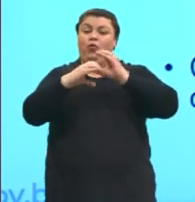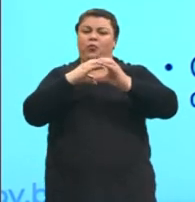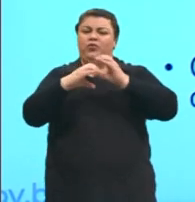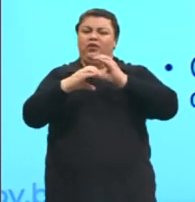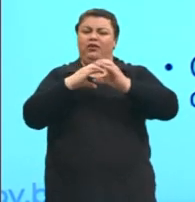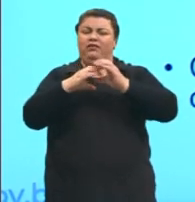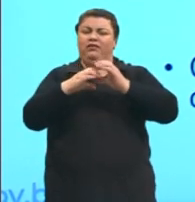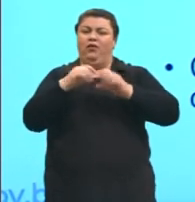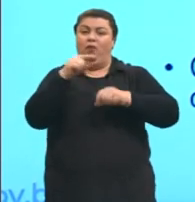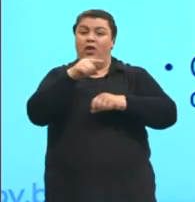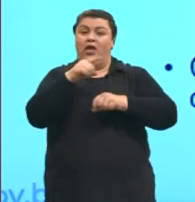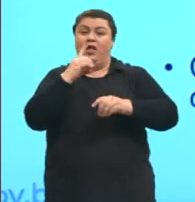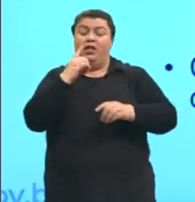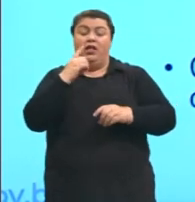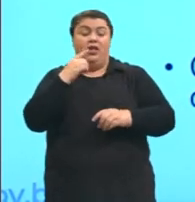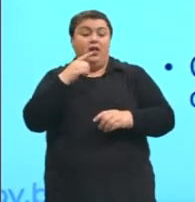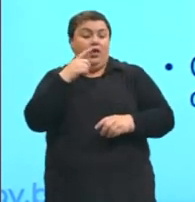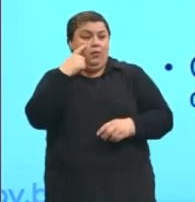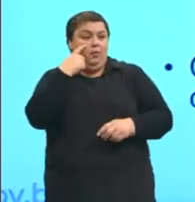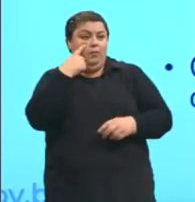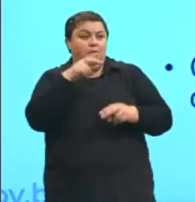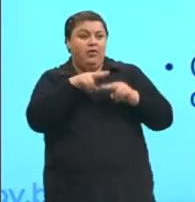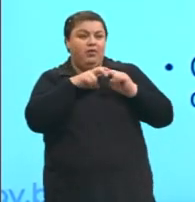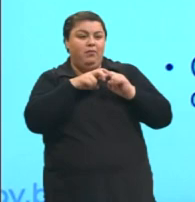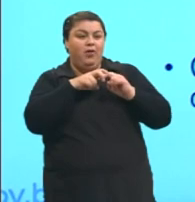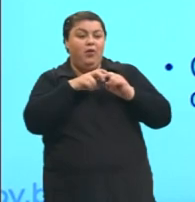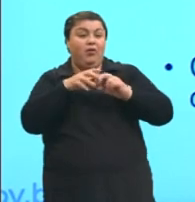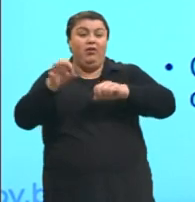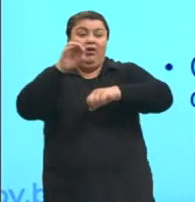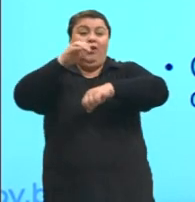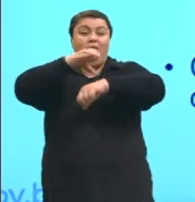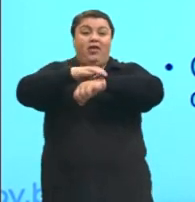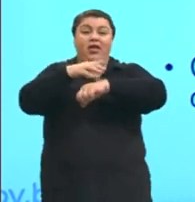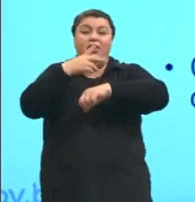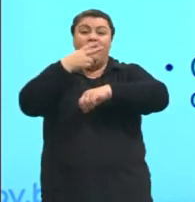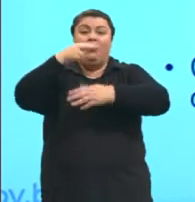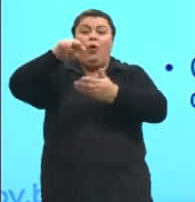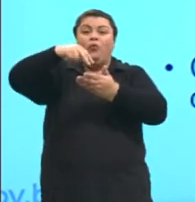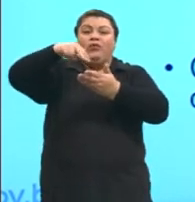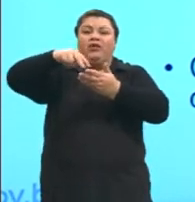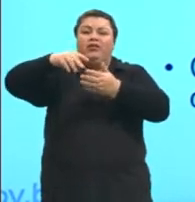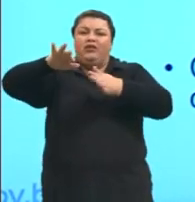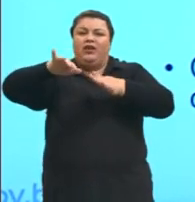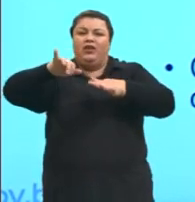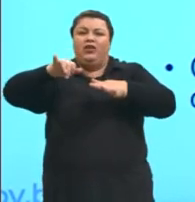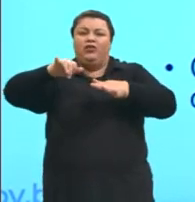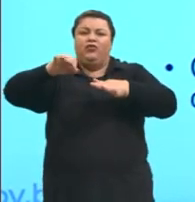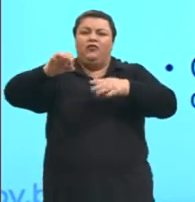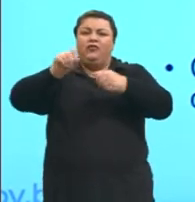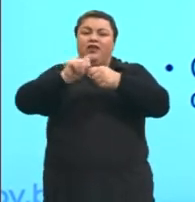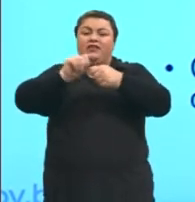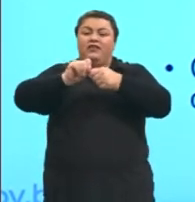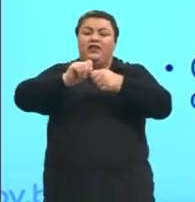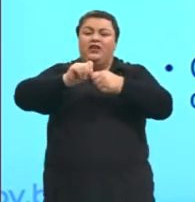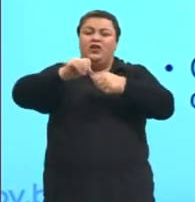Olha que coisa linda, né? A dança das abelhas. Então, elas faziam diferentes movimentos